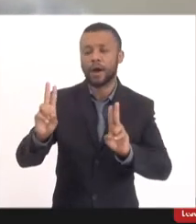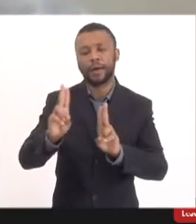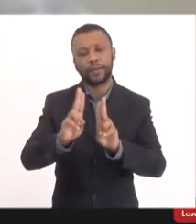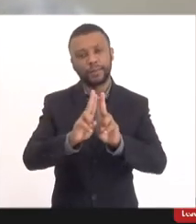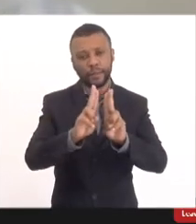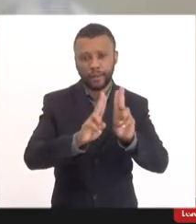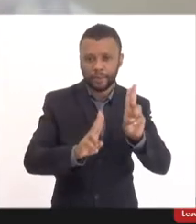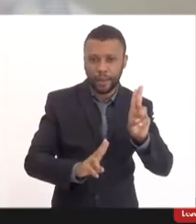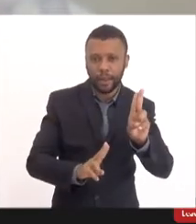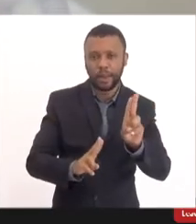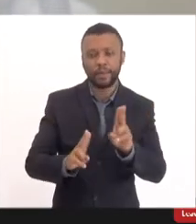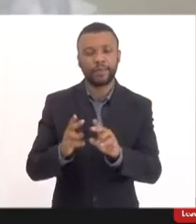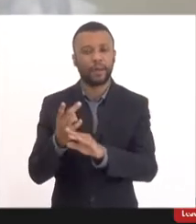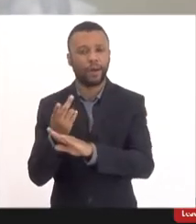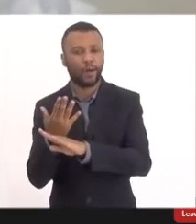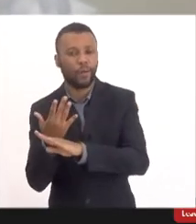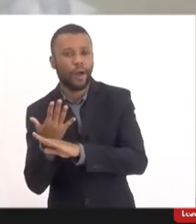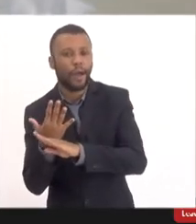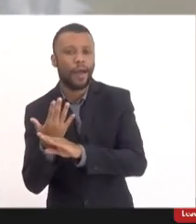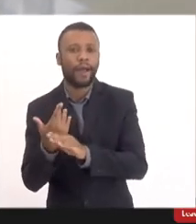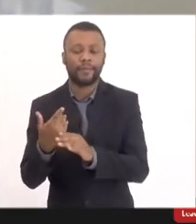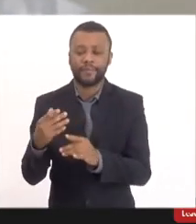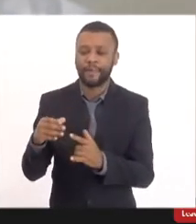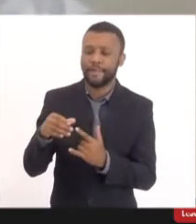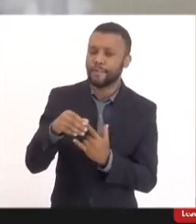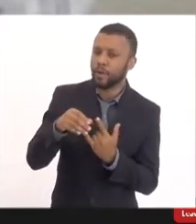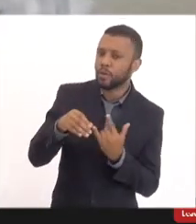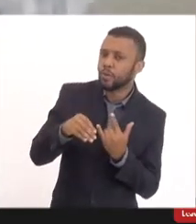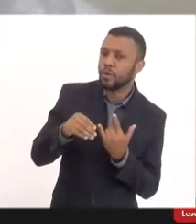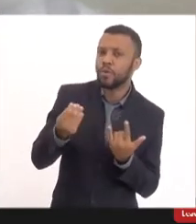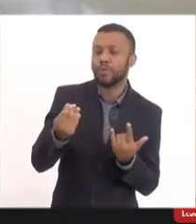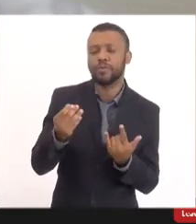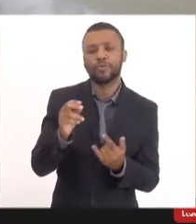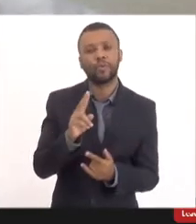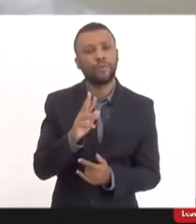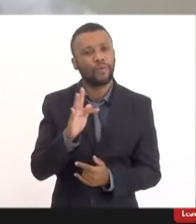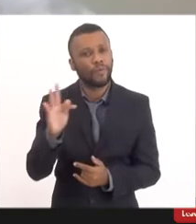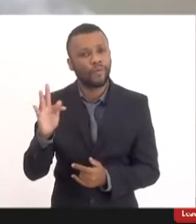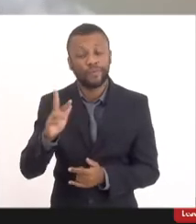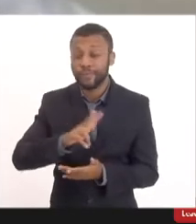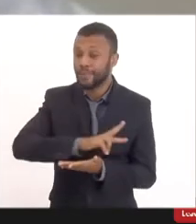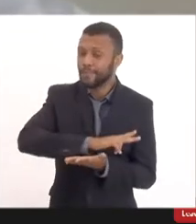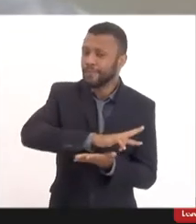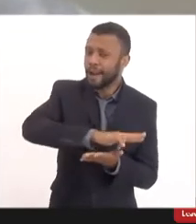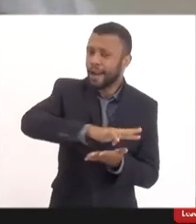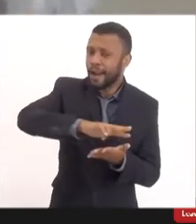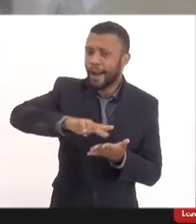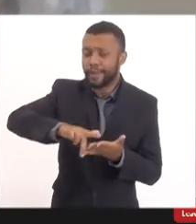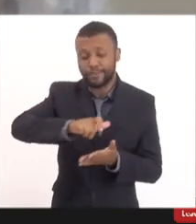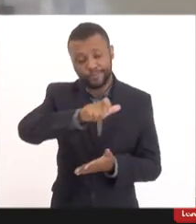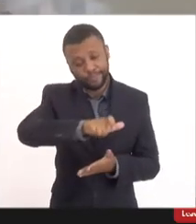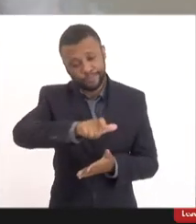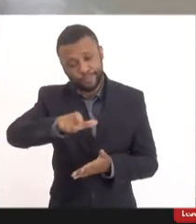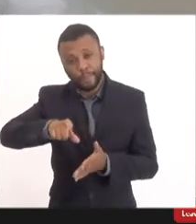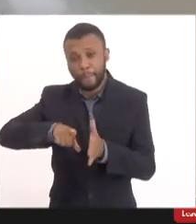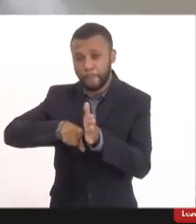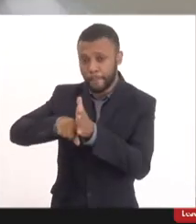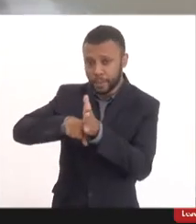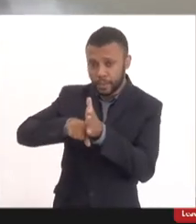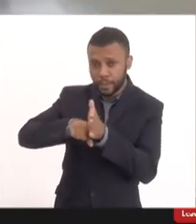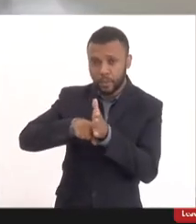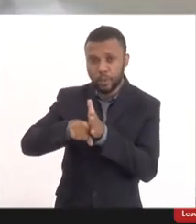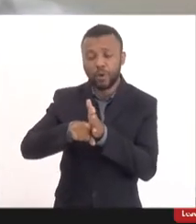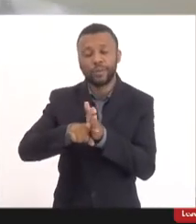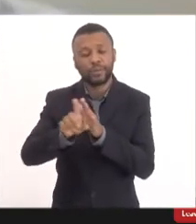da Fiocruz, da UF. Então, são vários pesquisadores que nos auxiliam e que também deixam a gente um pouco